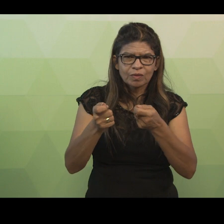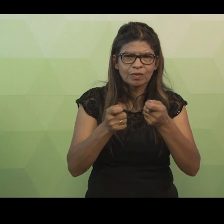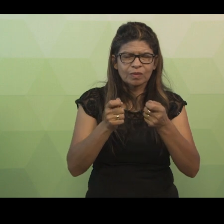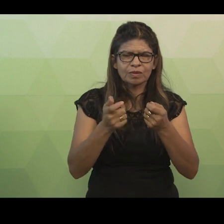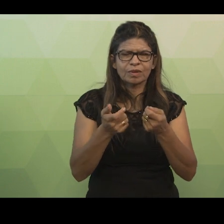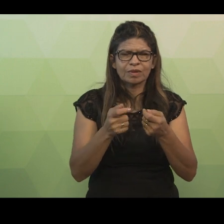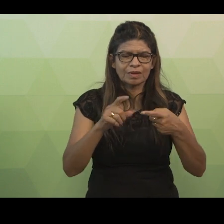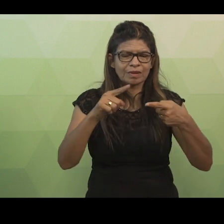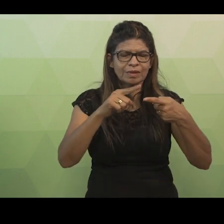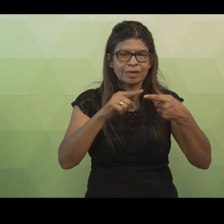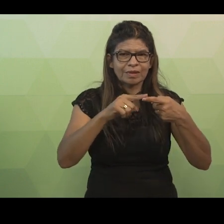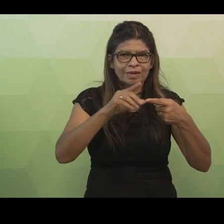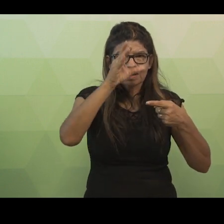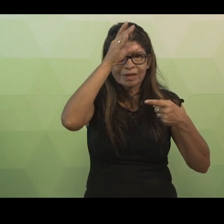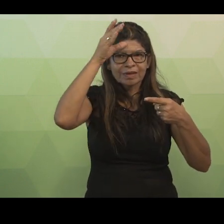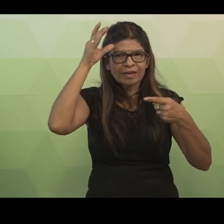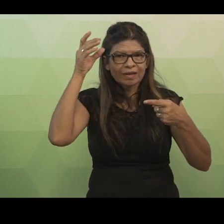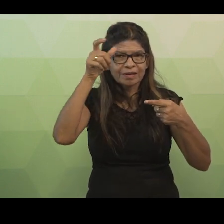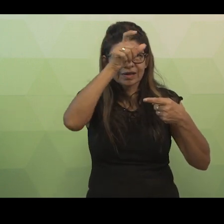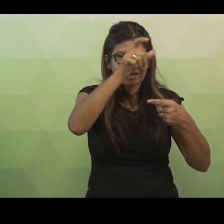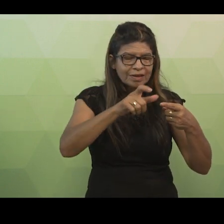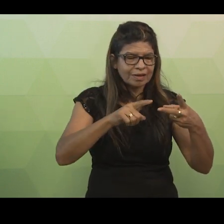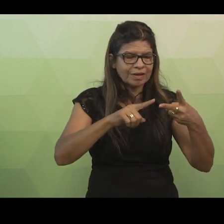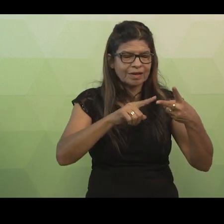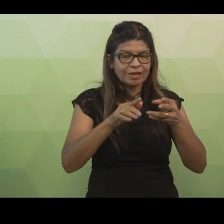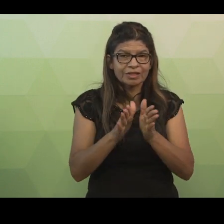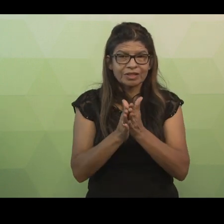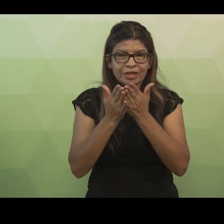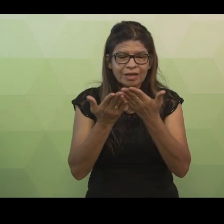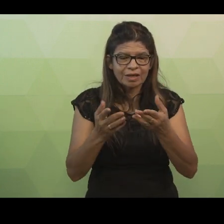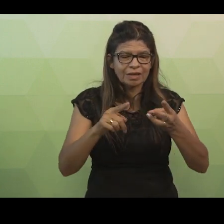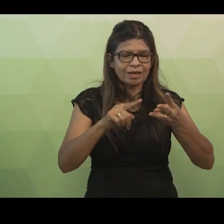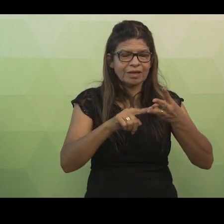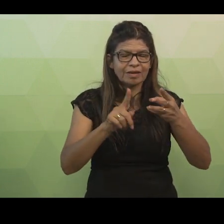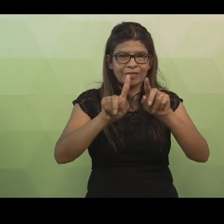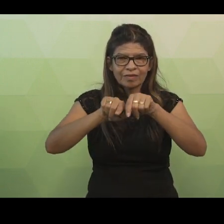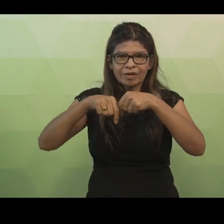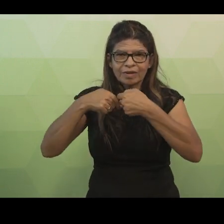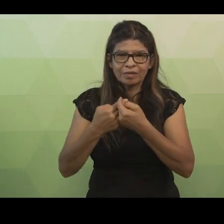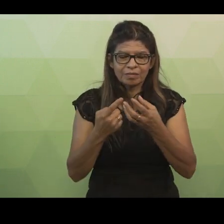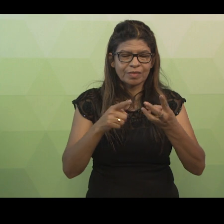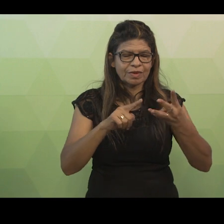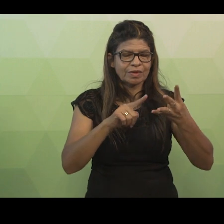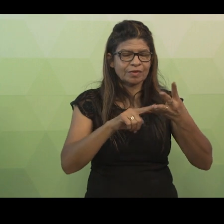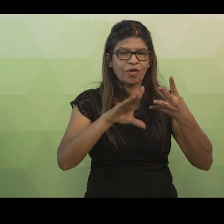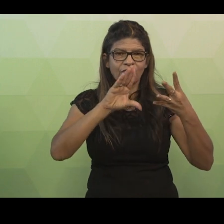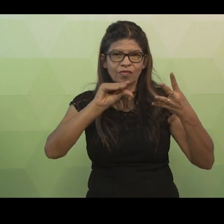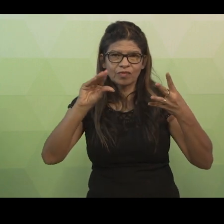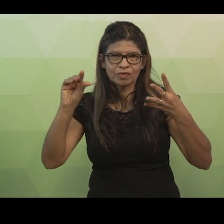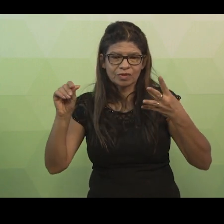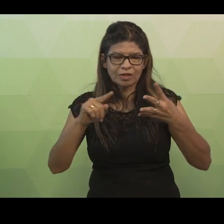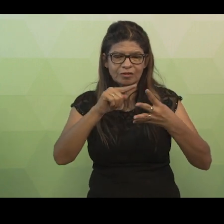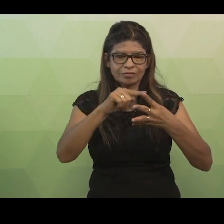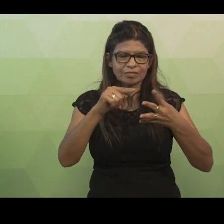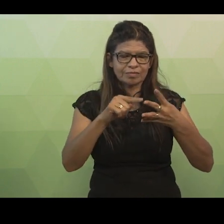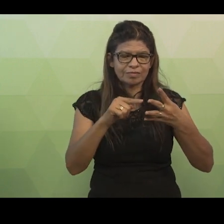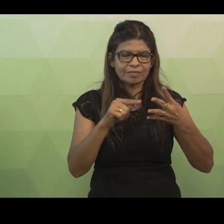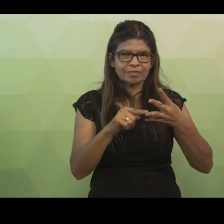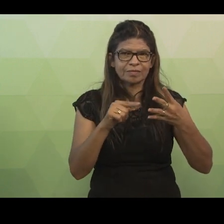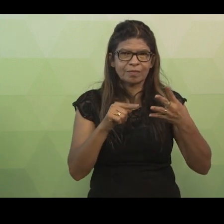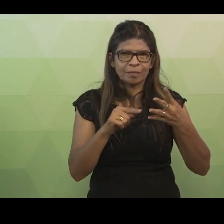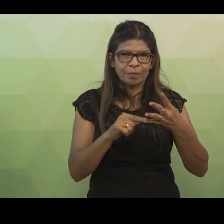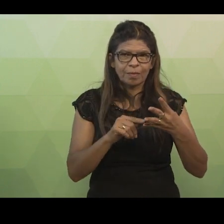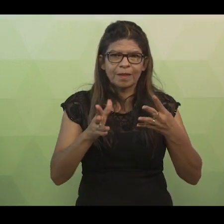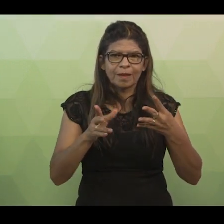Cliente, livro, empréstimo e funcionário. No exemplo anterior, já identificamos os atributos das